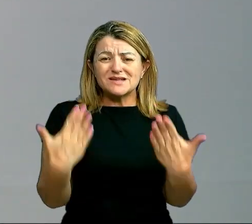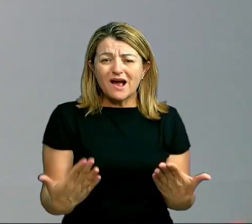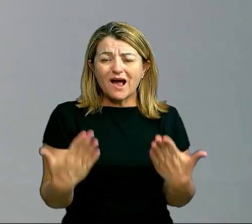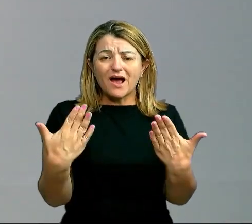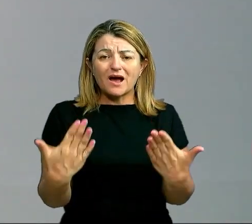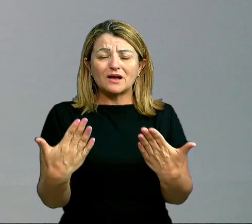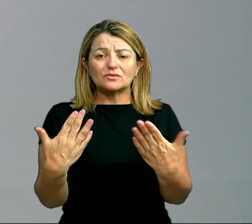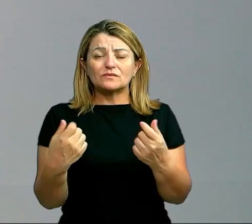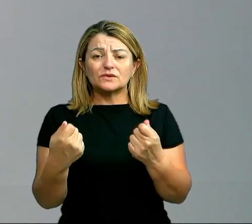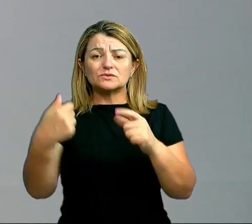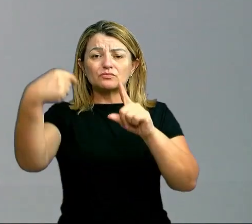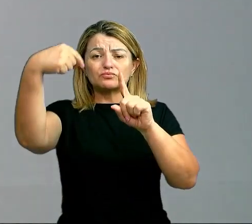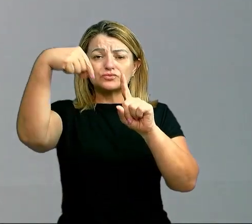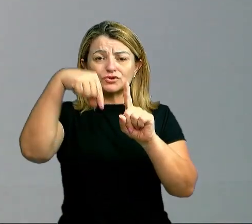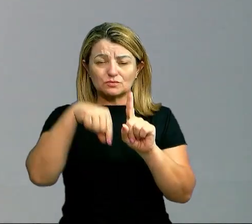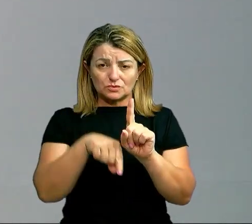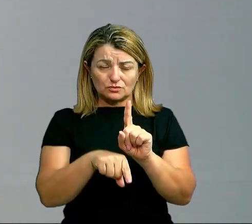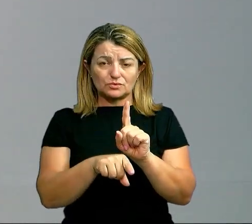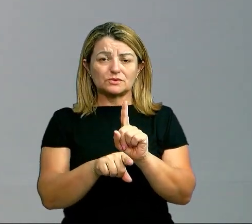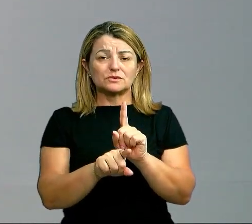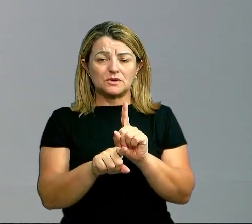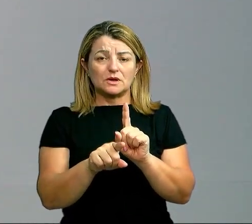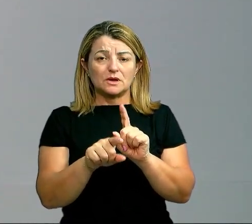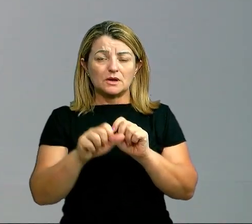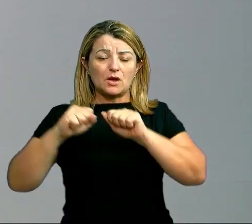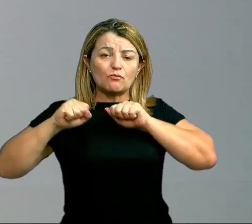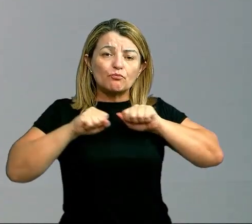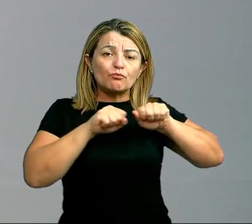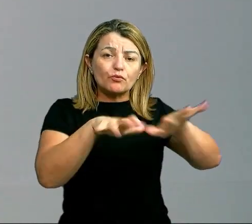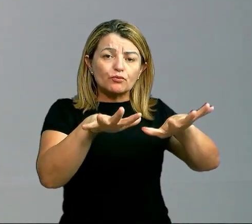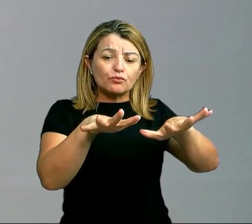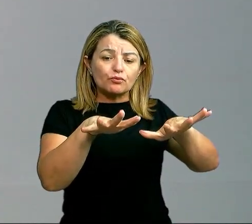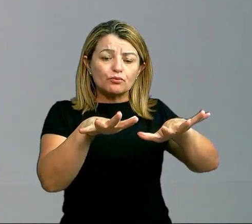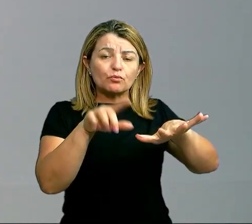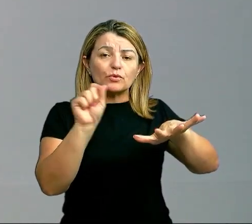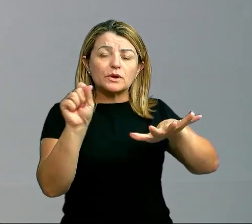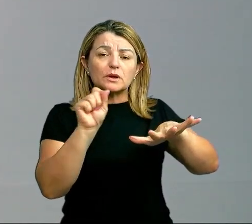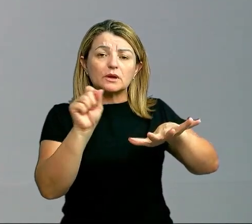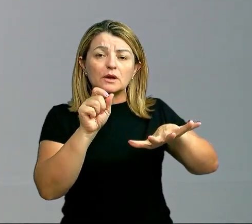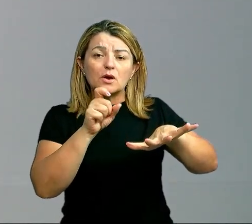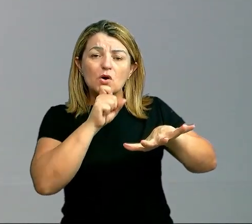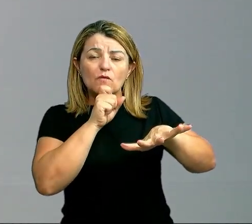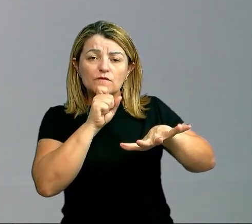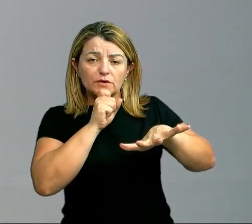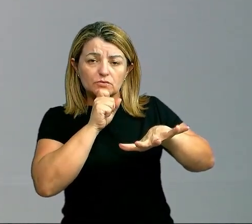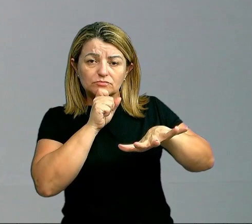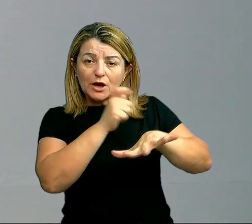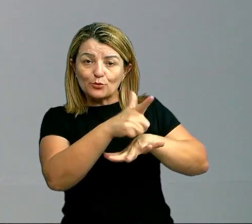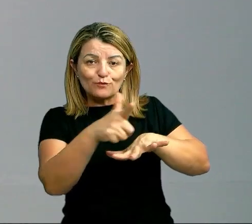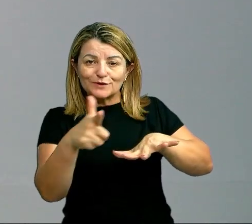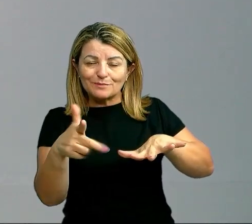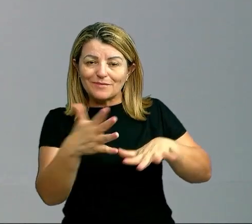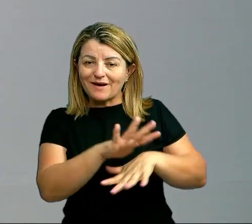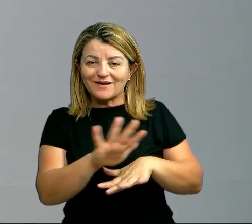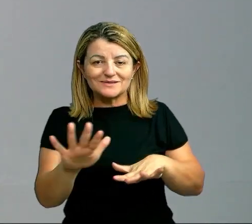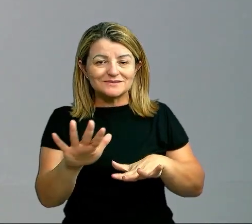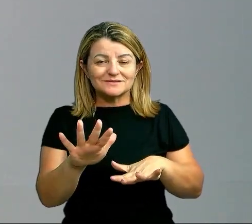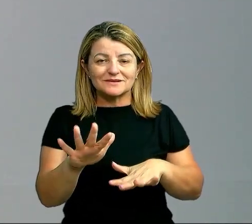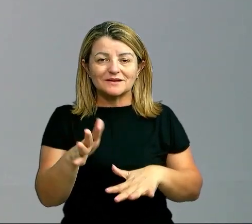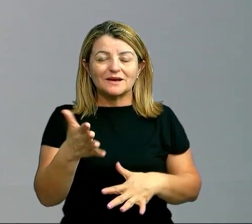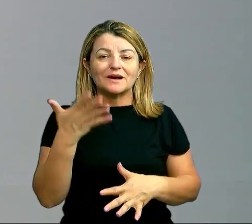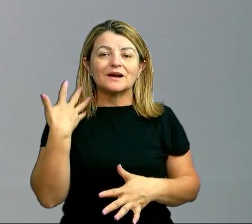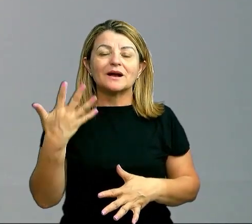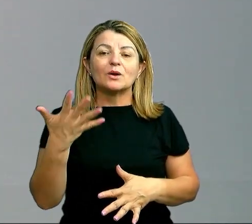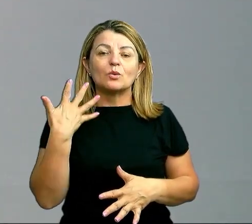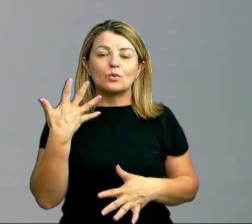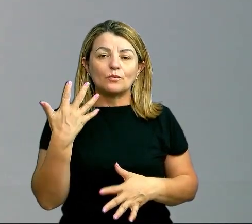Então, isso chamamos de processo de convecção de calor. Quando falamos disso, associamos também que esse